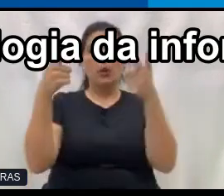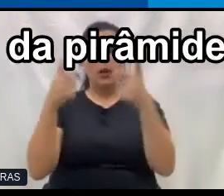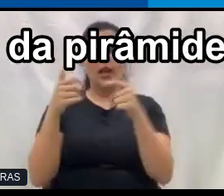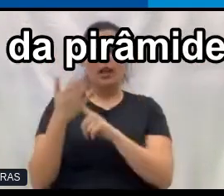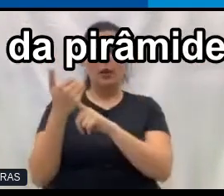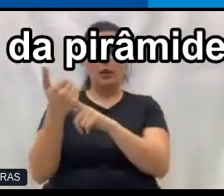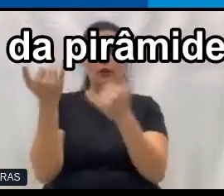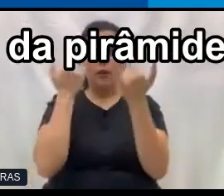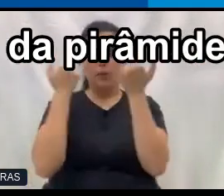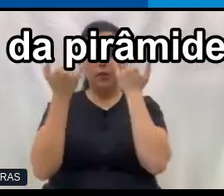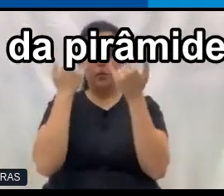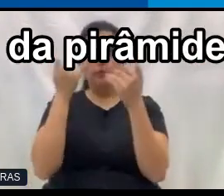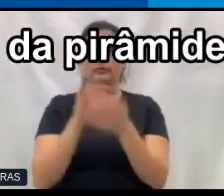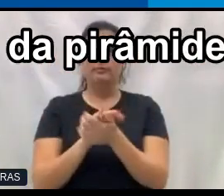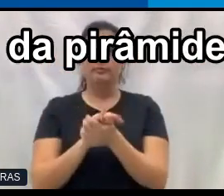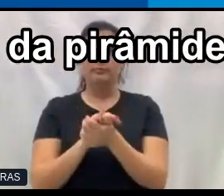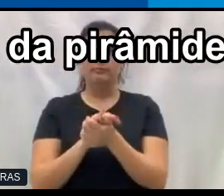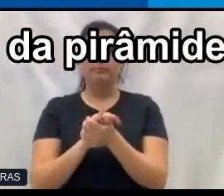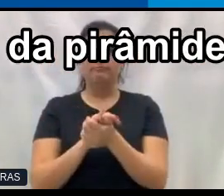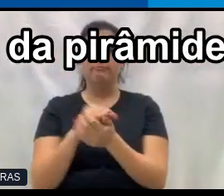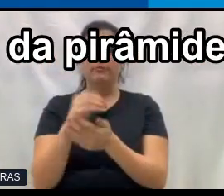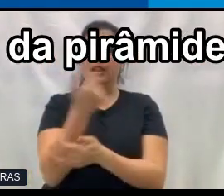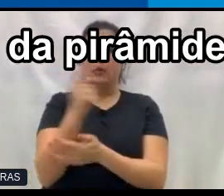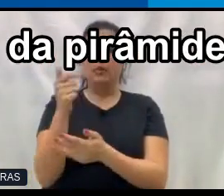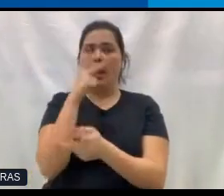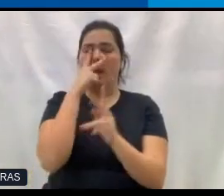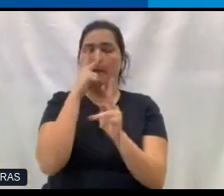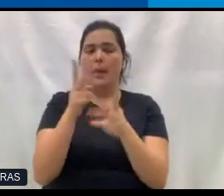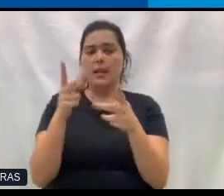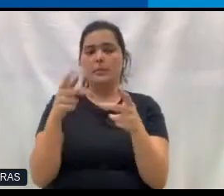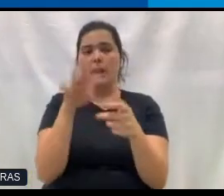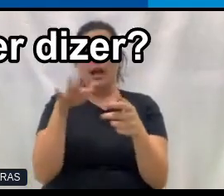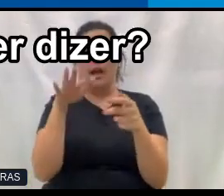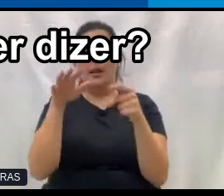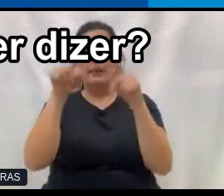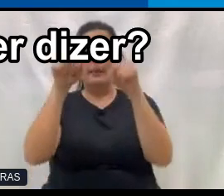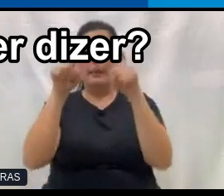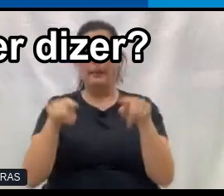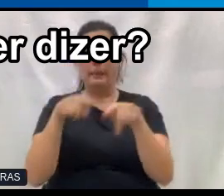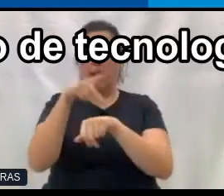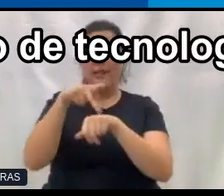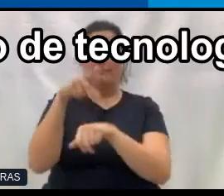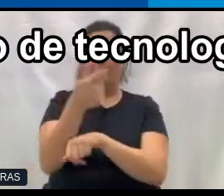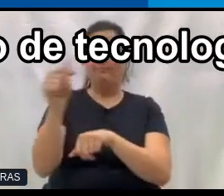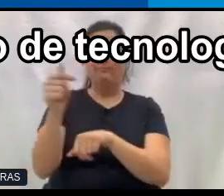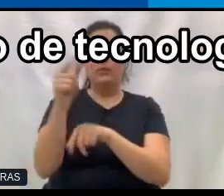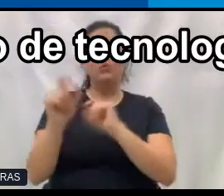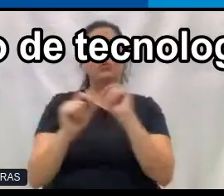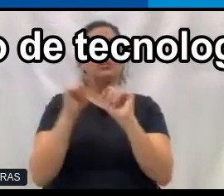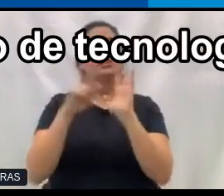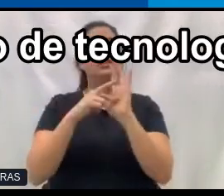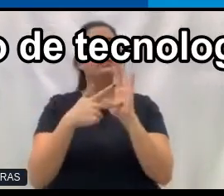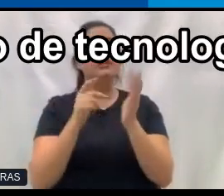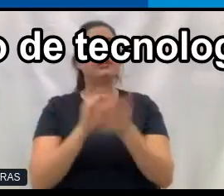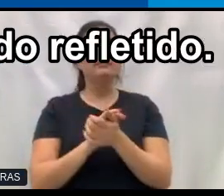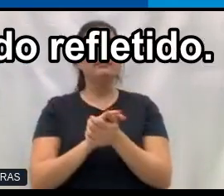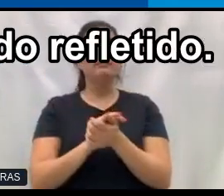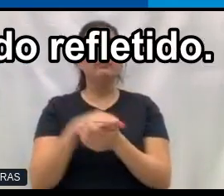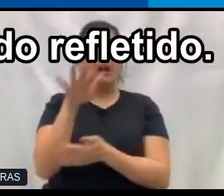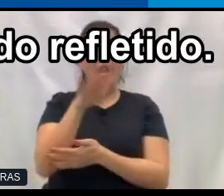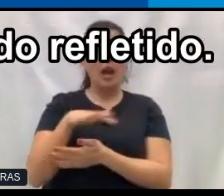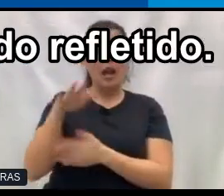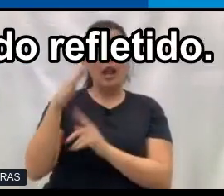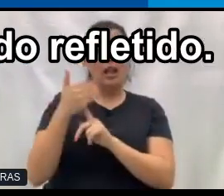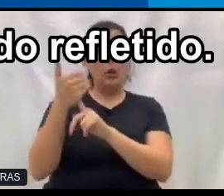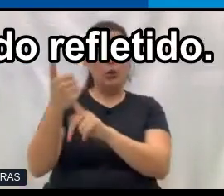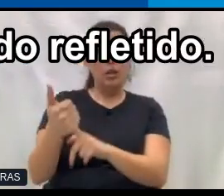informação, não tem o mesmo desenho da pirâmide do país. O que isso quer dizer? Que no nosso cenário de tecnologia